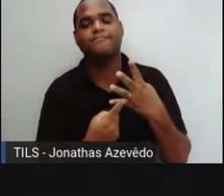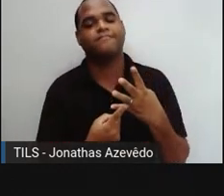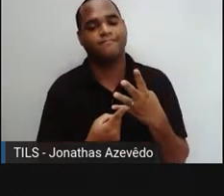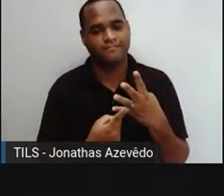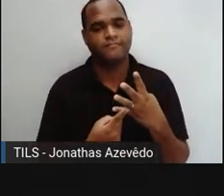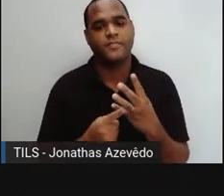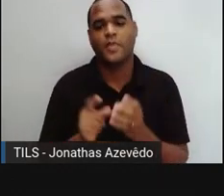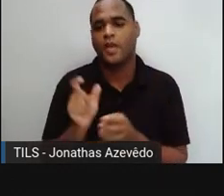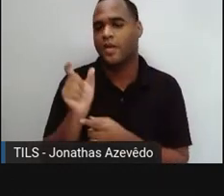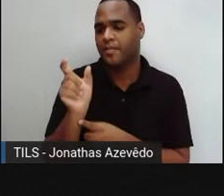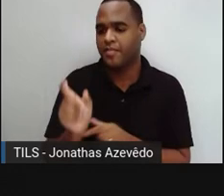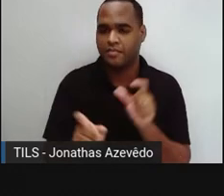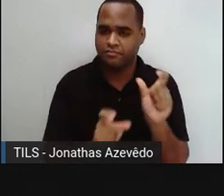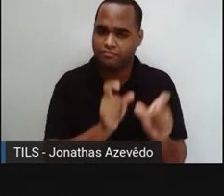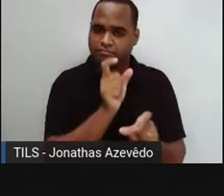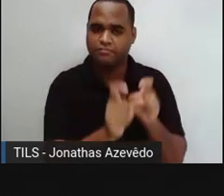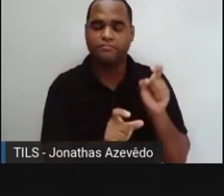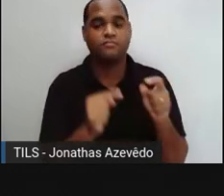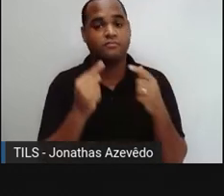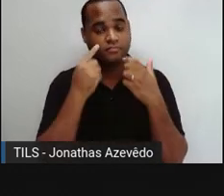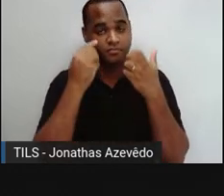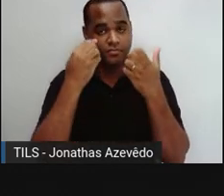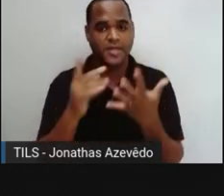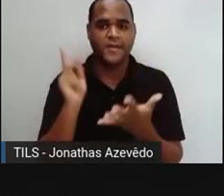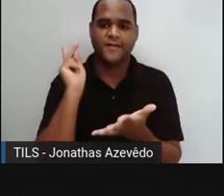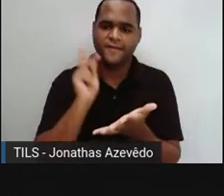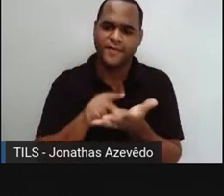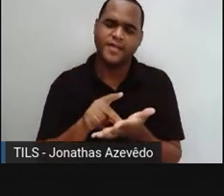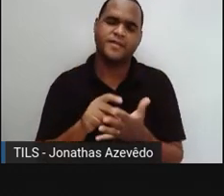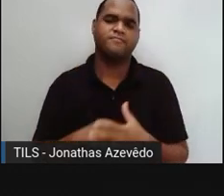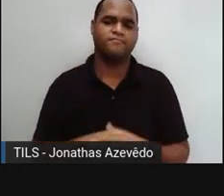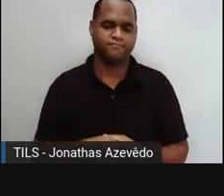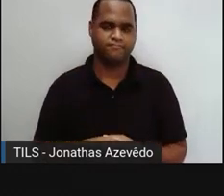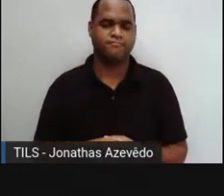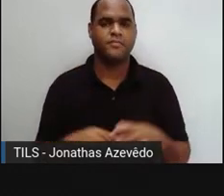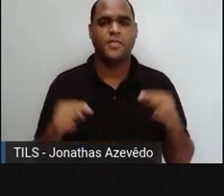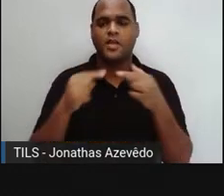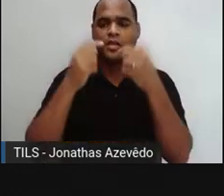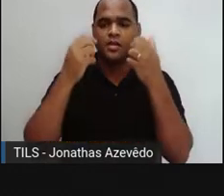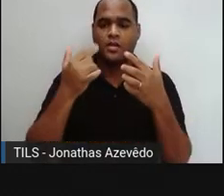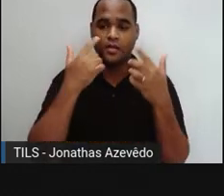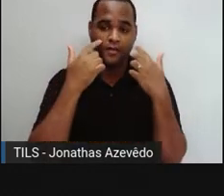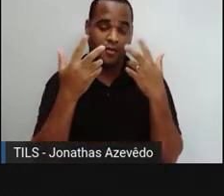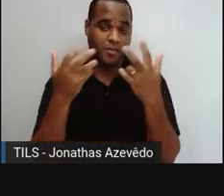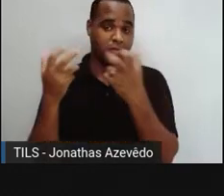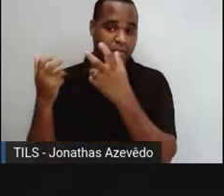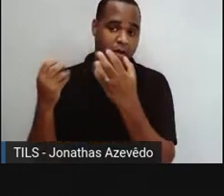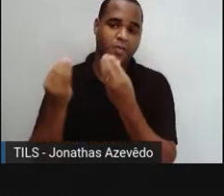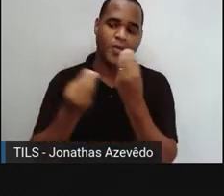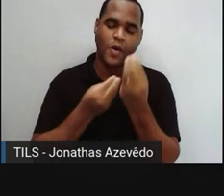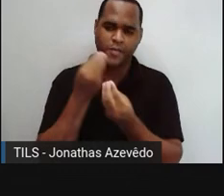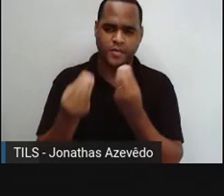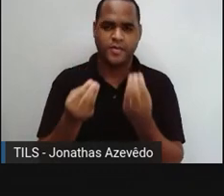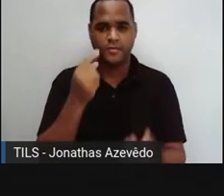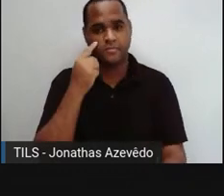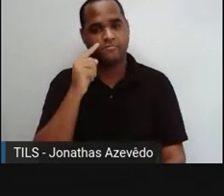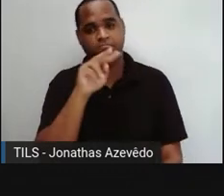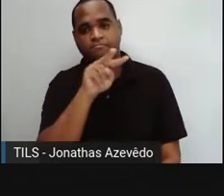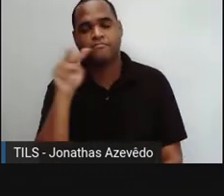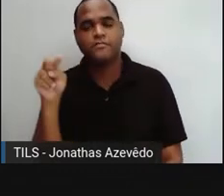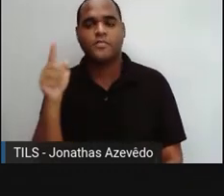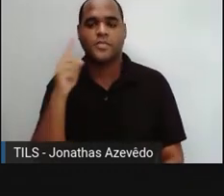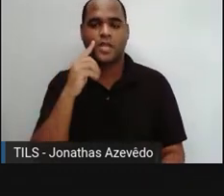importância maior dada sobre os aspectos físicos daquilo que está sendo observado, mas também pode haver